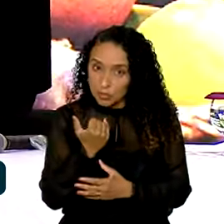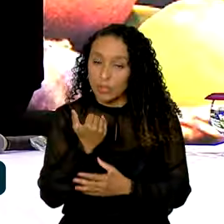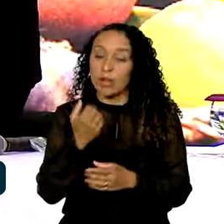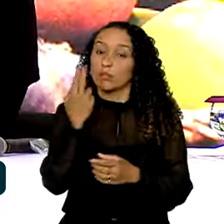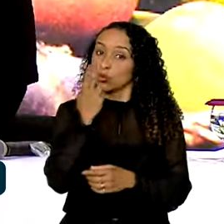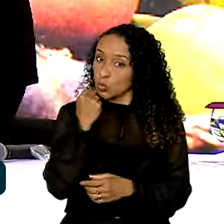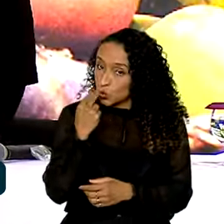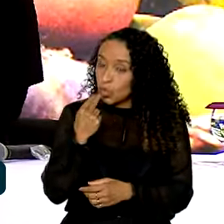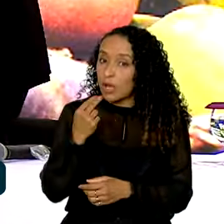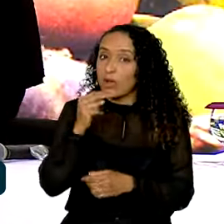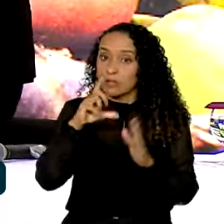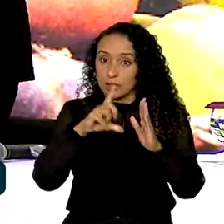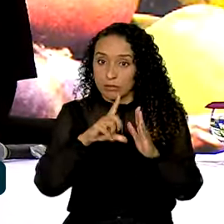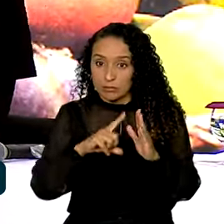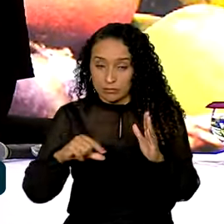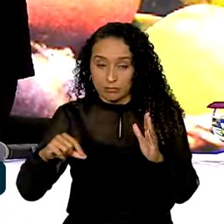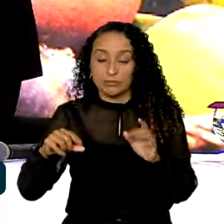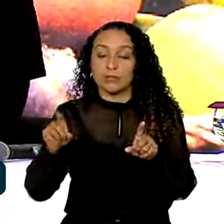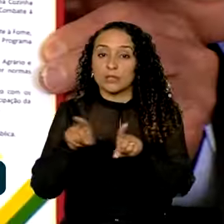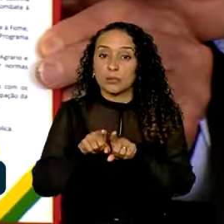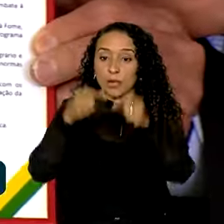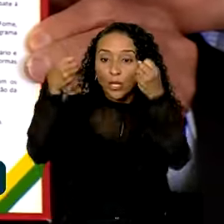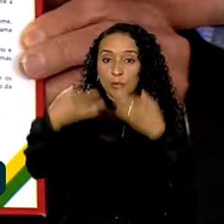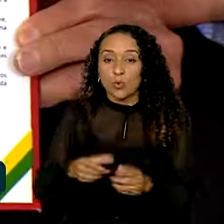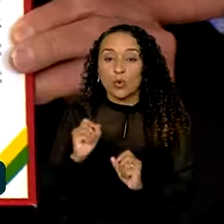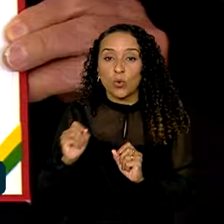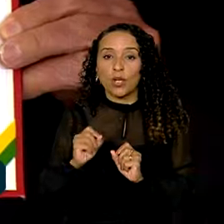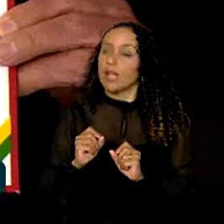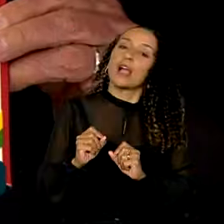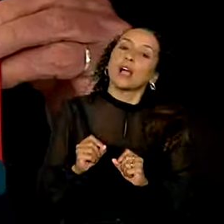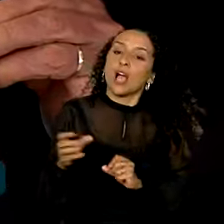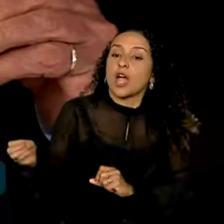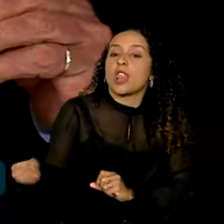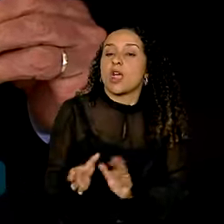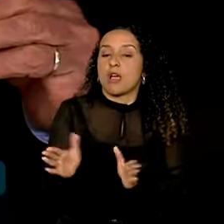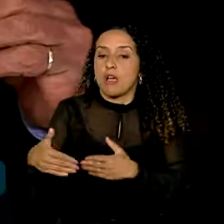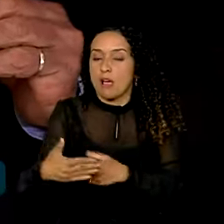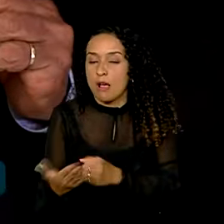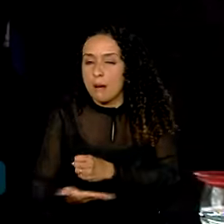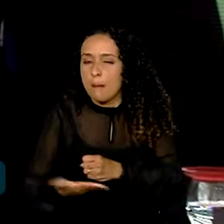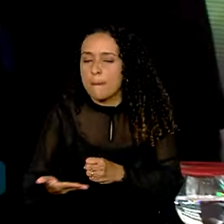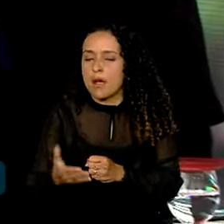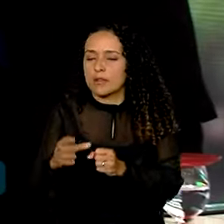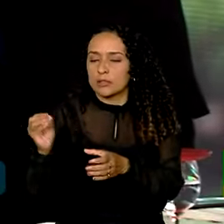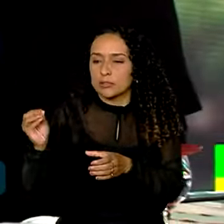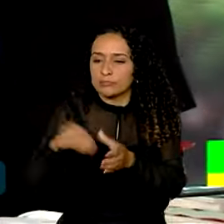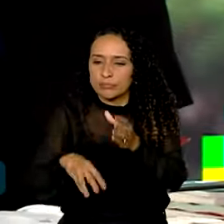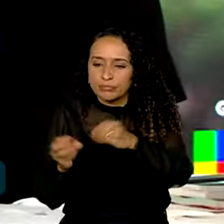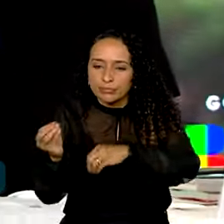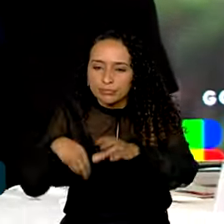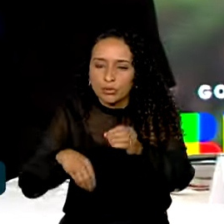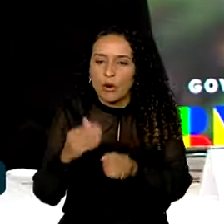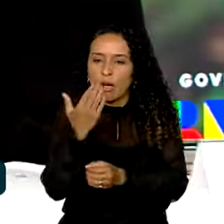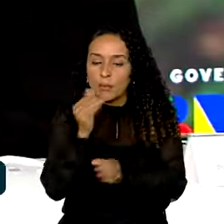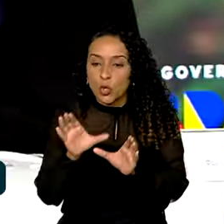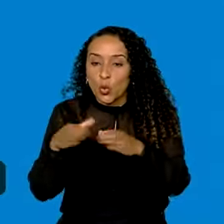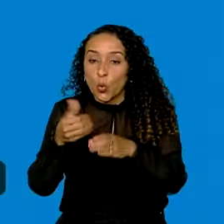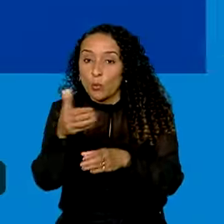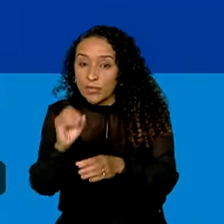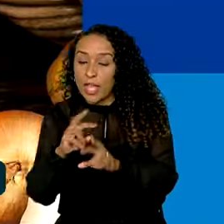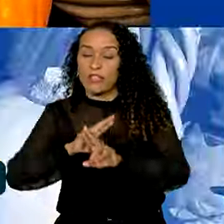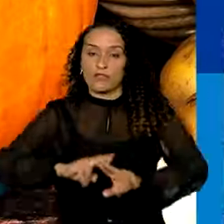Nutricional no Palácio do Planalto, determina que a nova cesta básica deve ser composta por alimentos de dez grupos